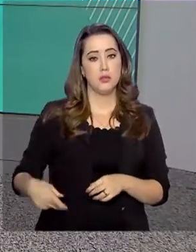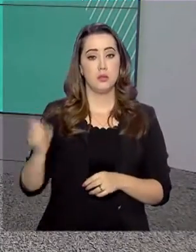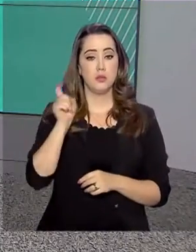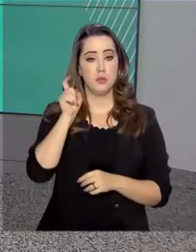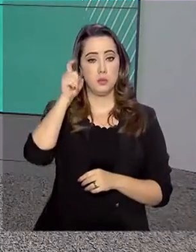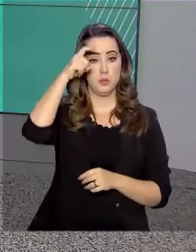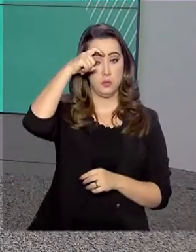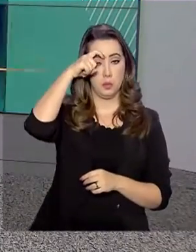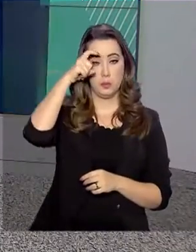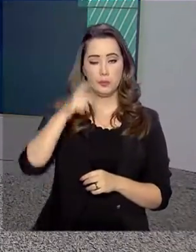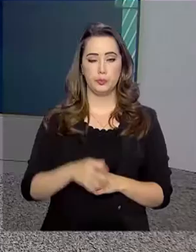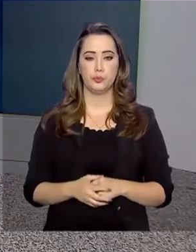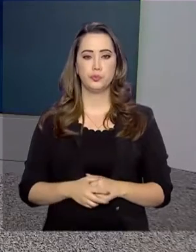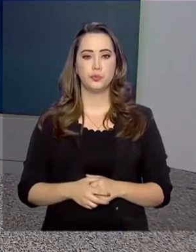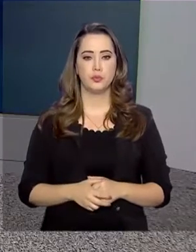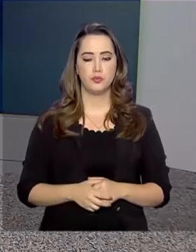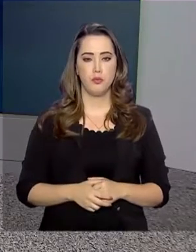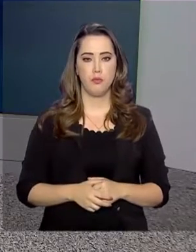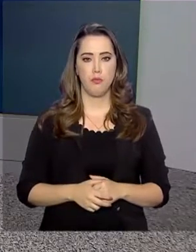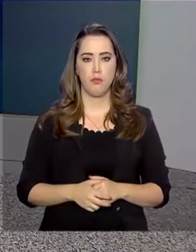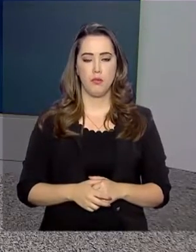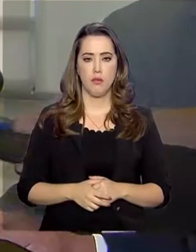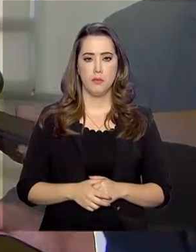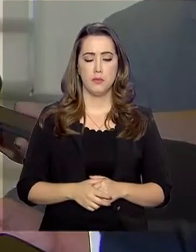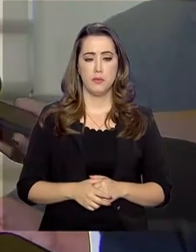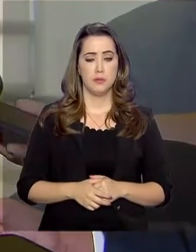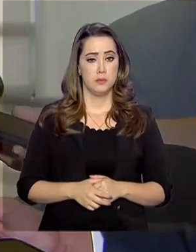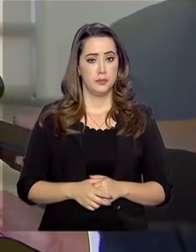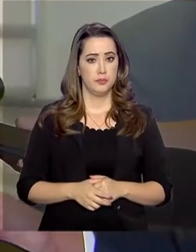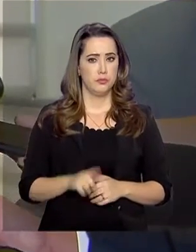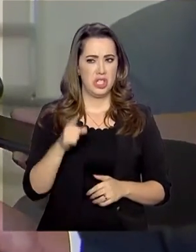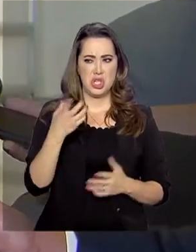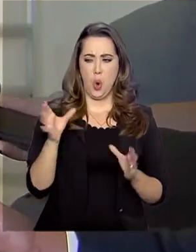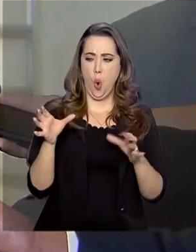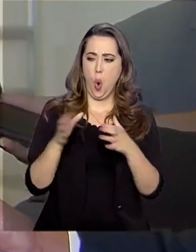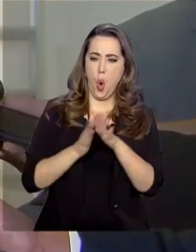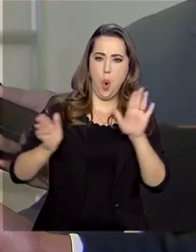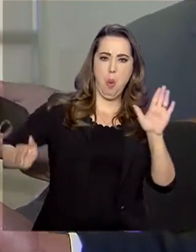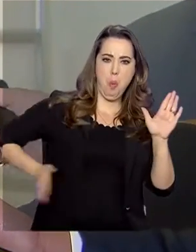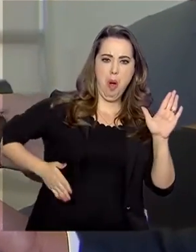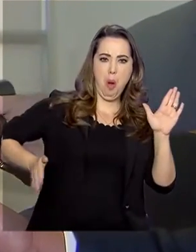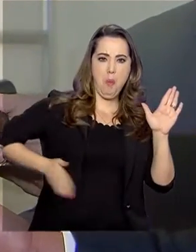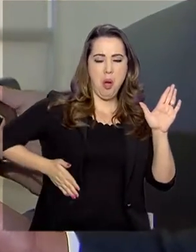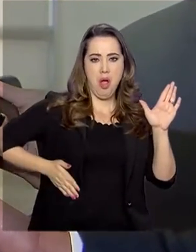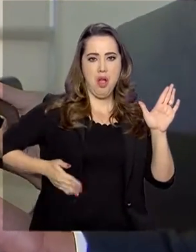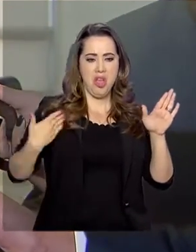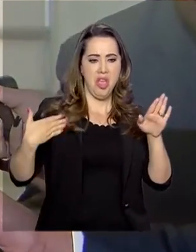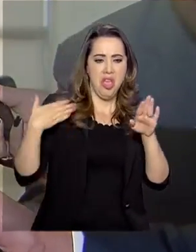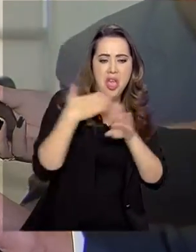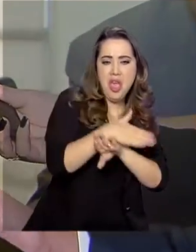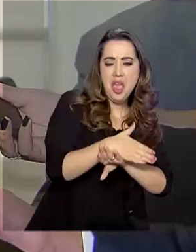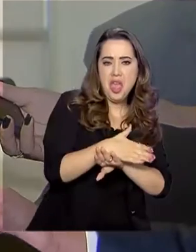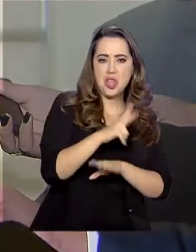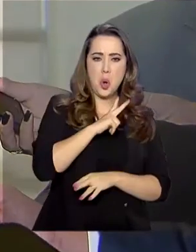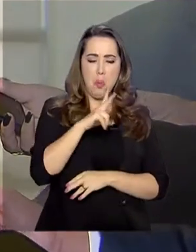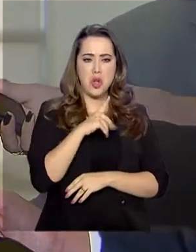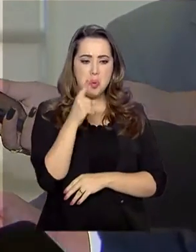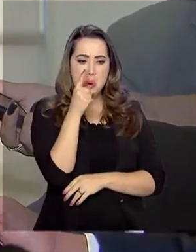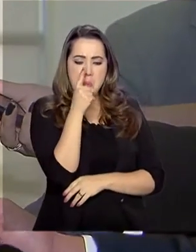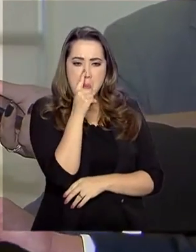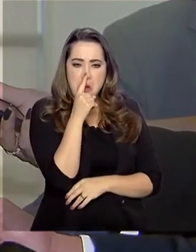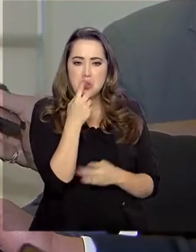Justiça e Segurança Pública, Sérgio Mouro. Isso é o banditismo, né? Isso é invasão de privacidade, isso é